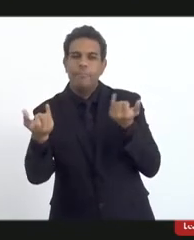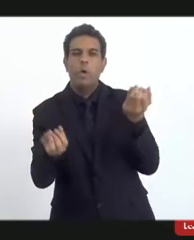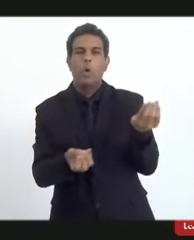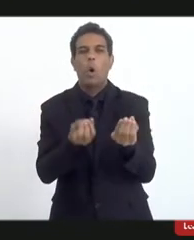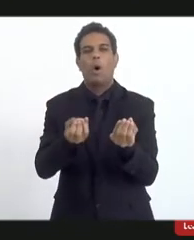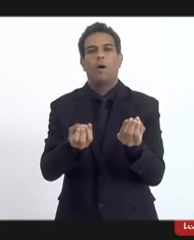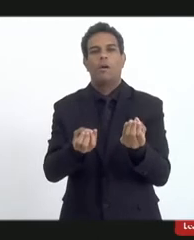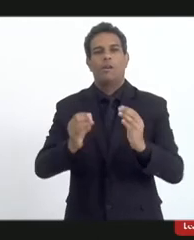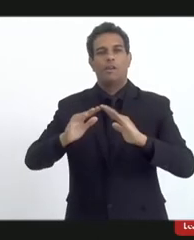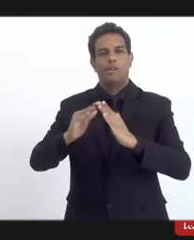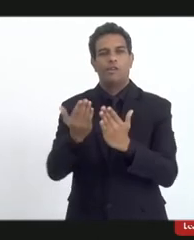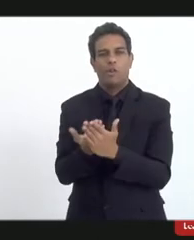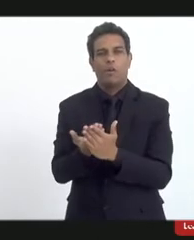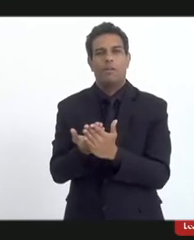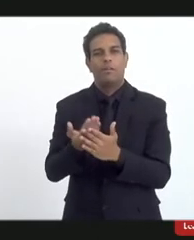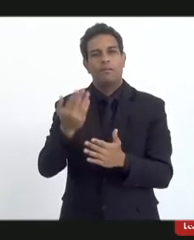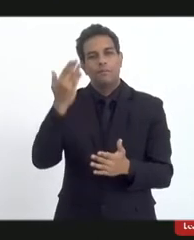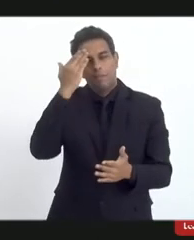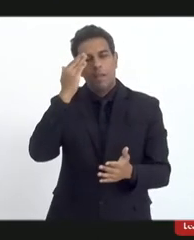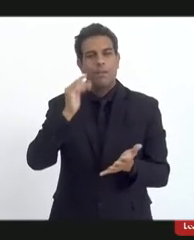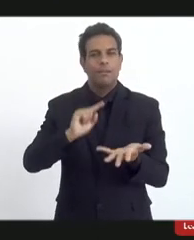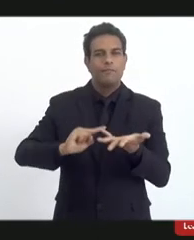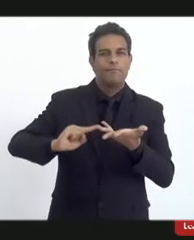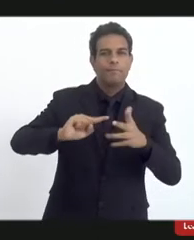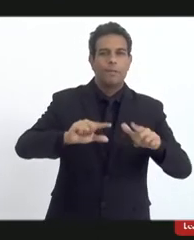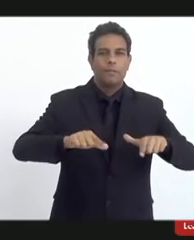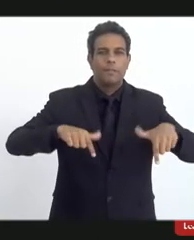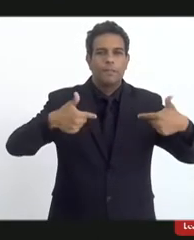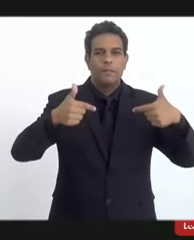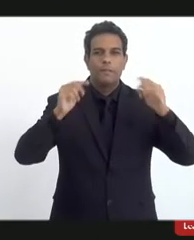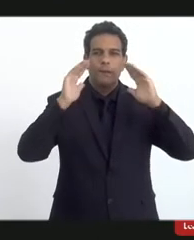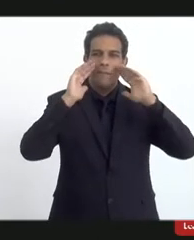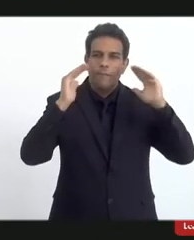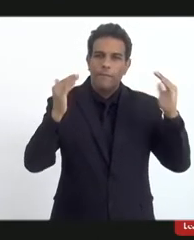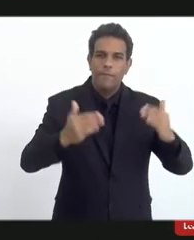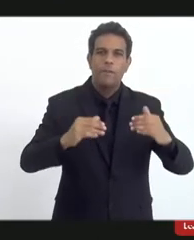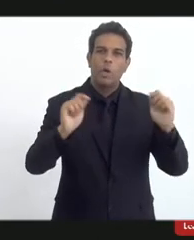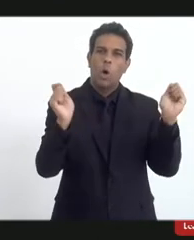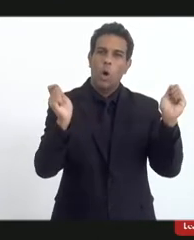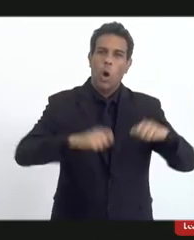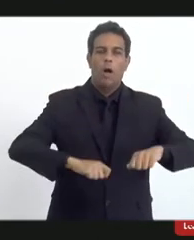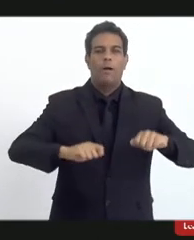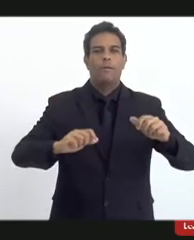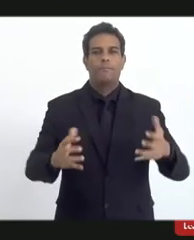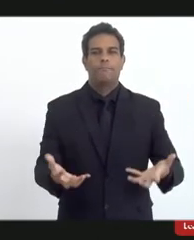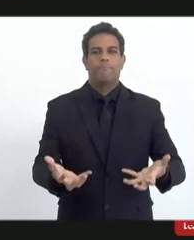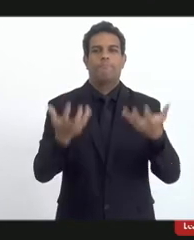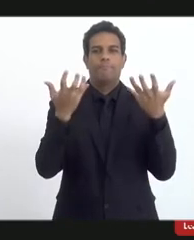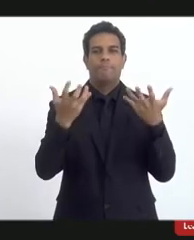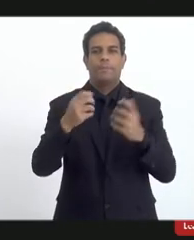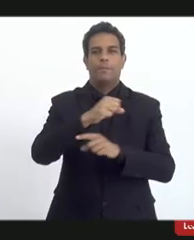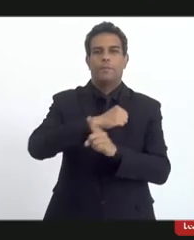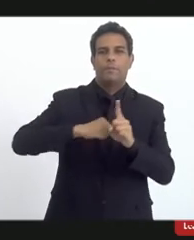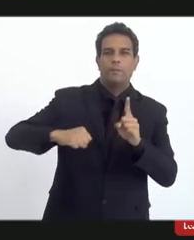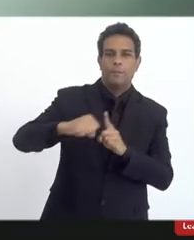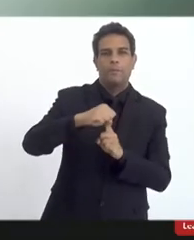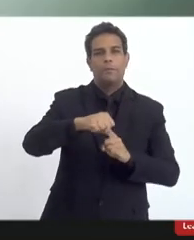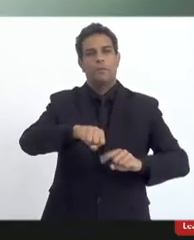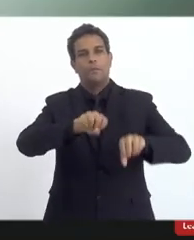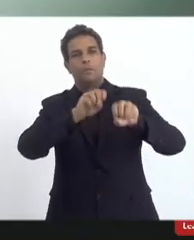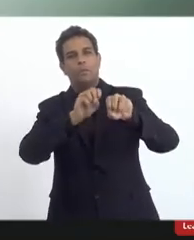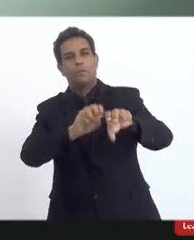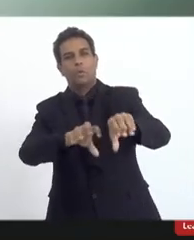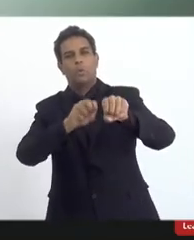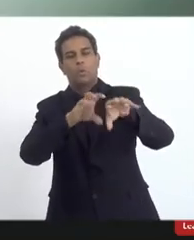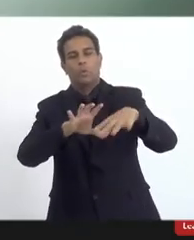se a escola entende de fazer alguma ação específica de caráter não só educativo, mas também